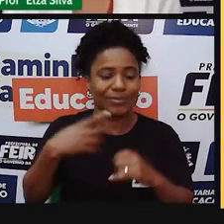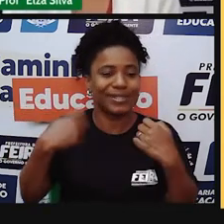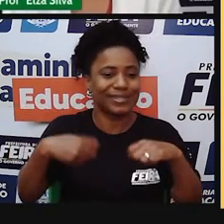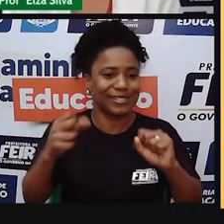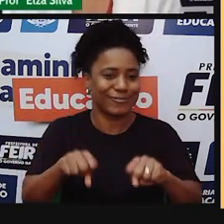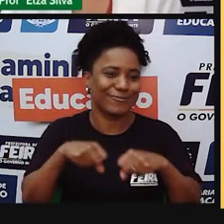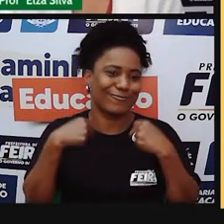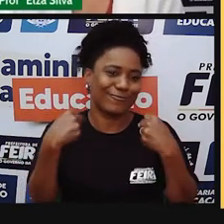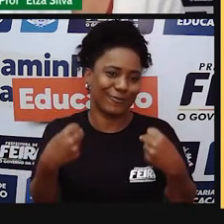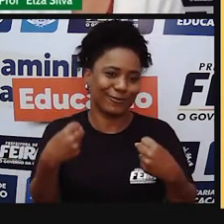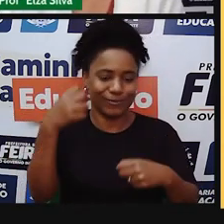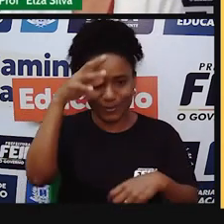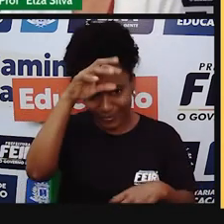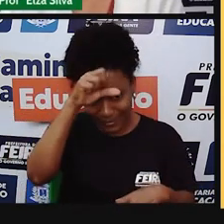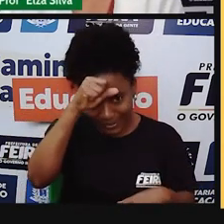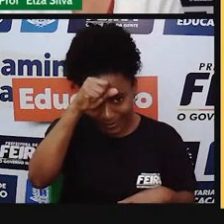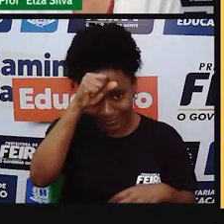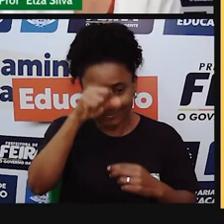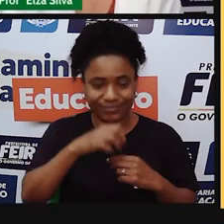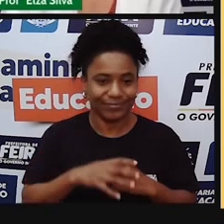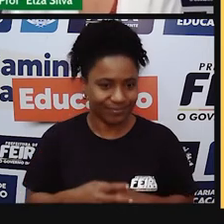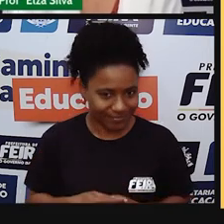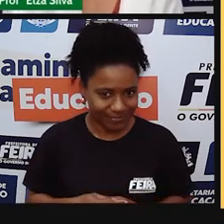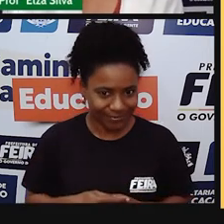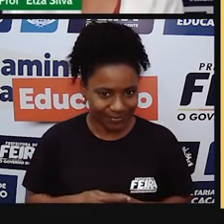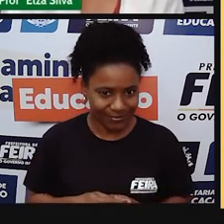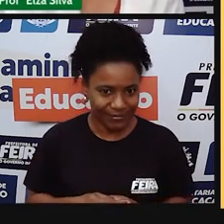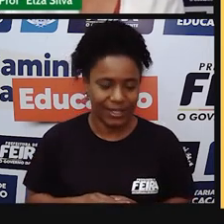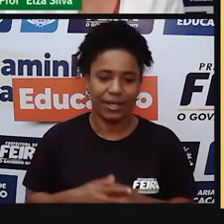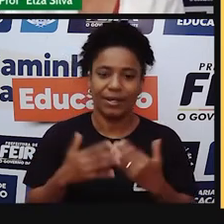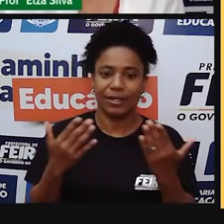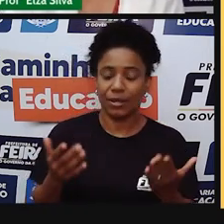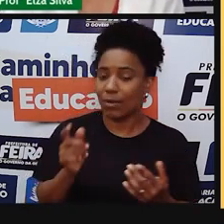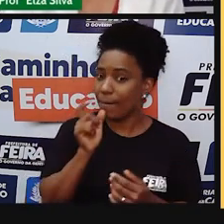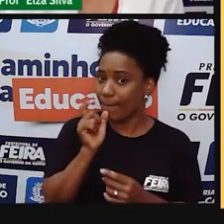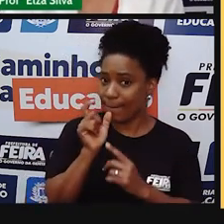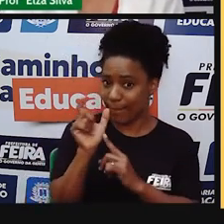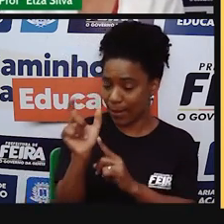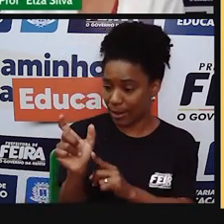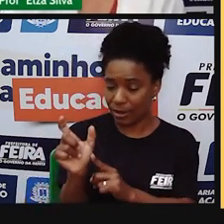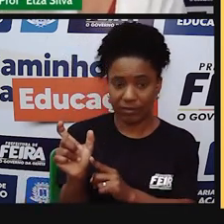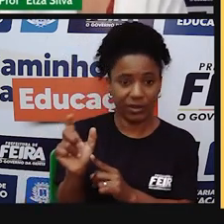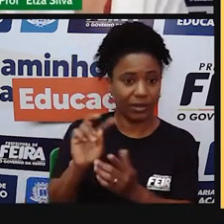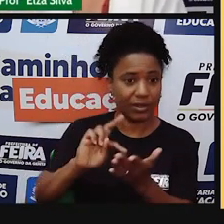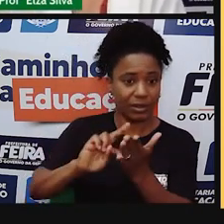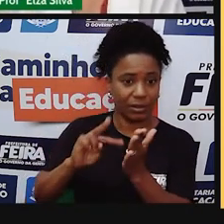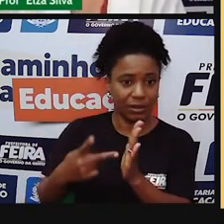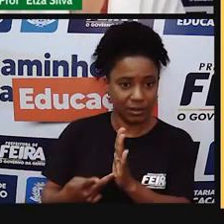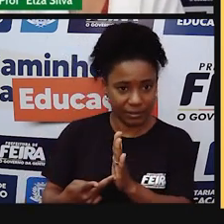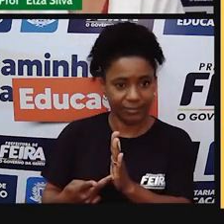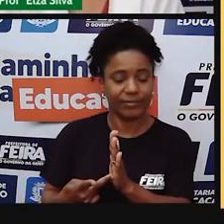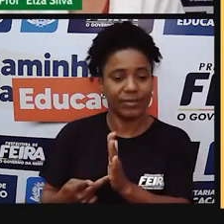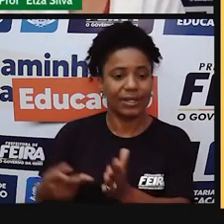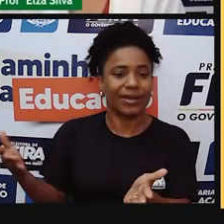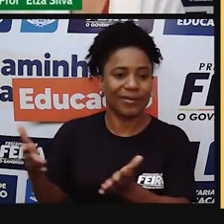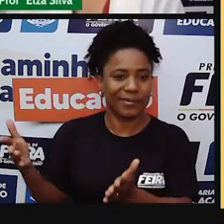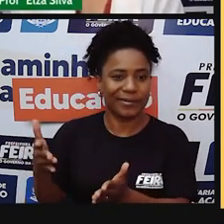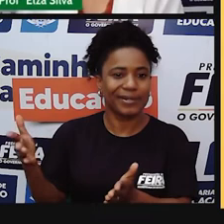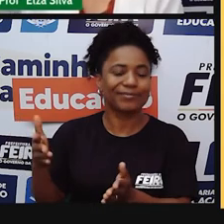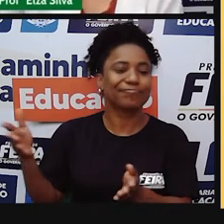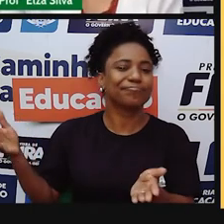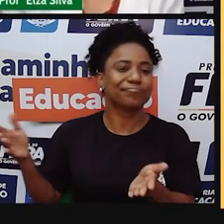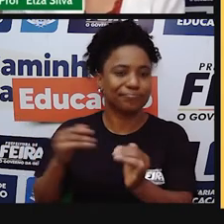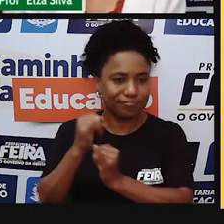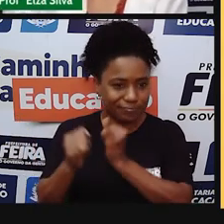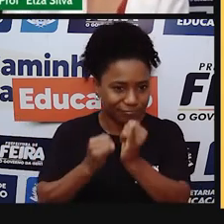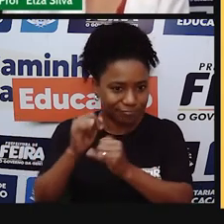Neste caso, a expressão utilizada é digital immigrants. Mas e os avós que já estão